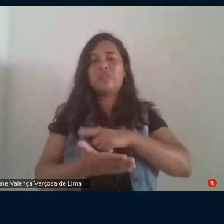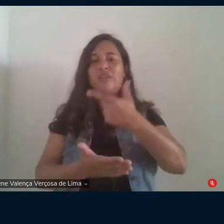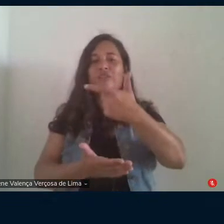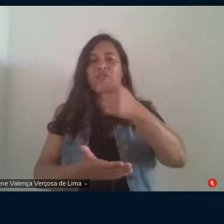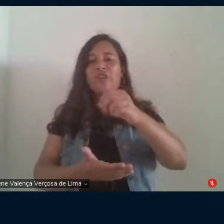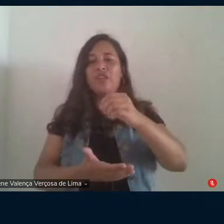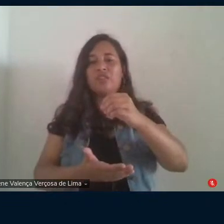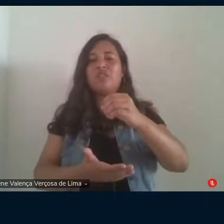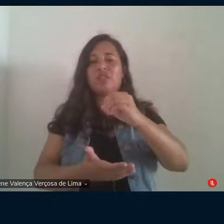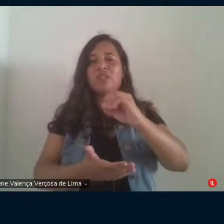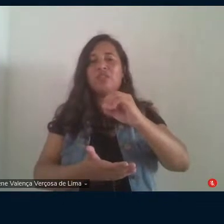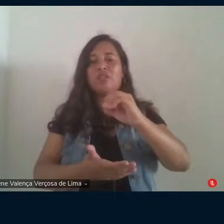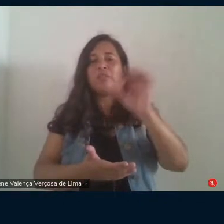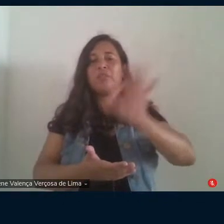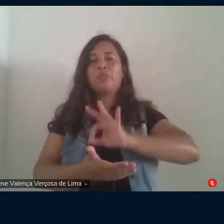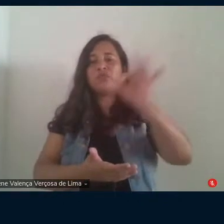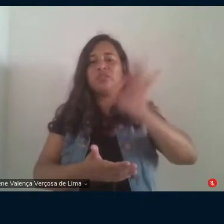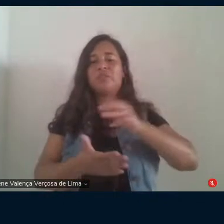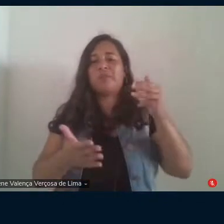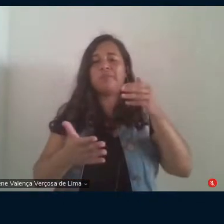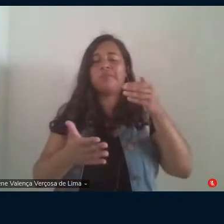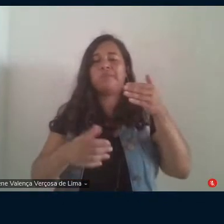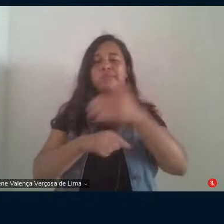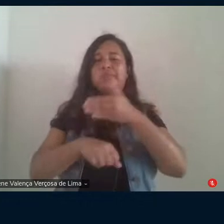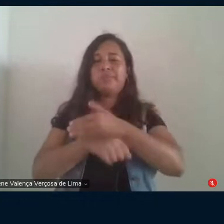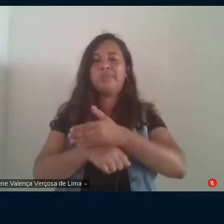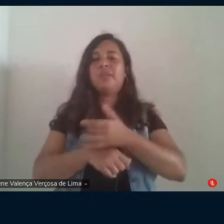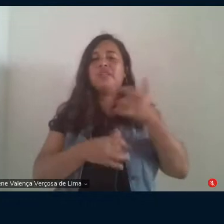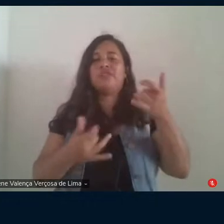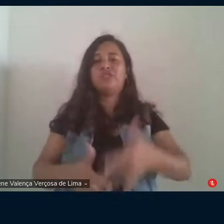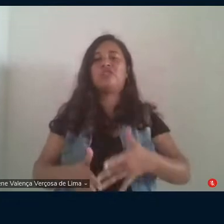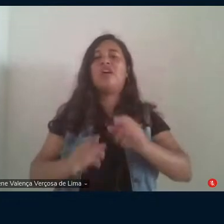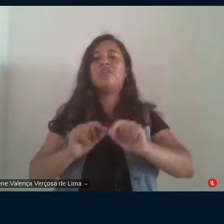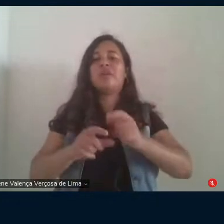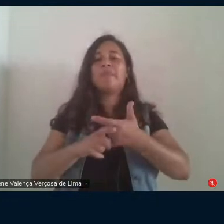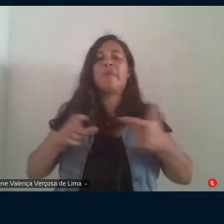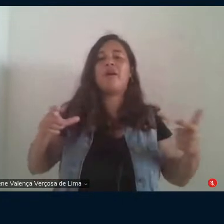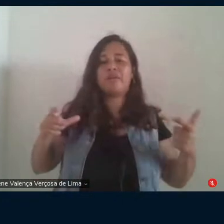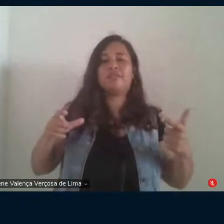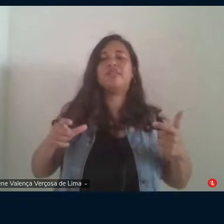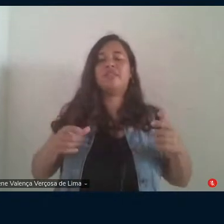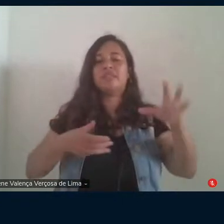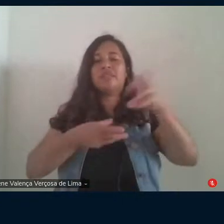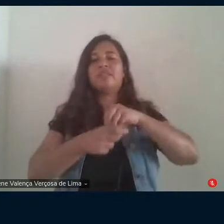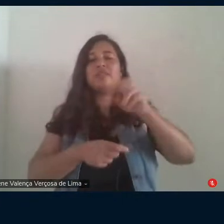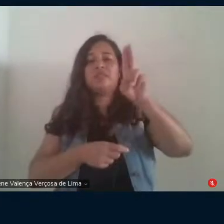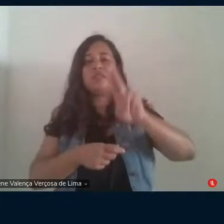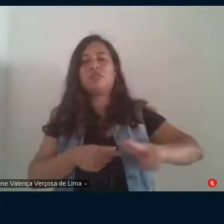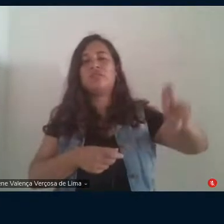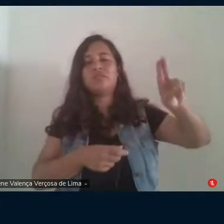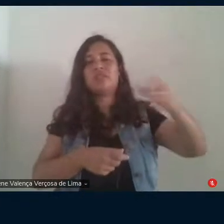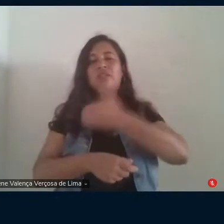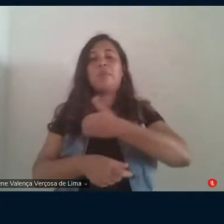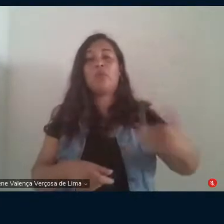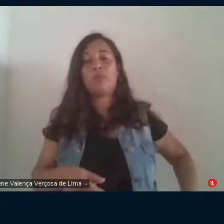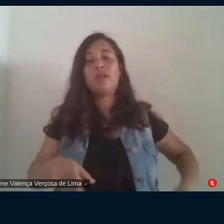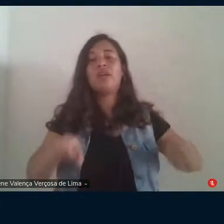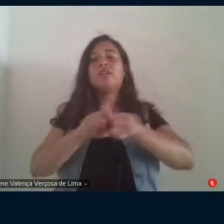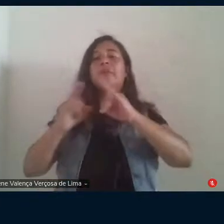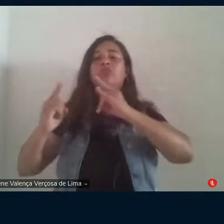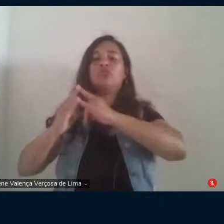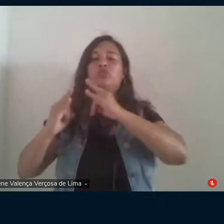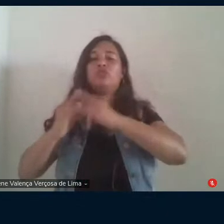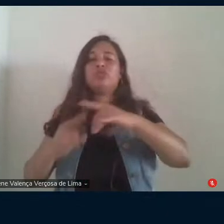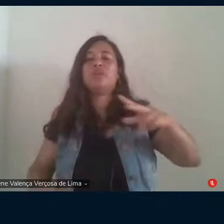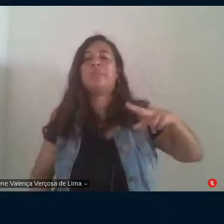com maiores rendimentos deixaram de ser maioria tanto nas universidades públicas quanto nas instituições privadas